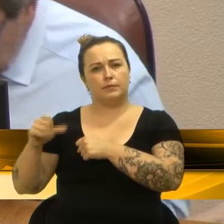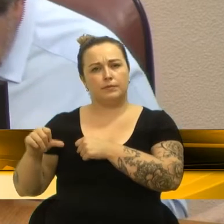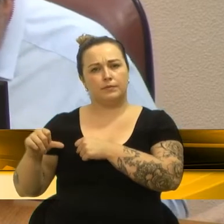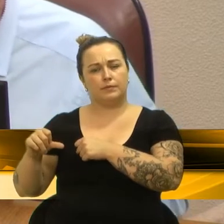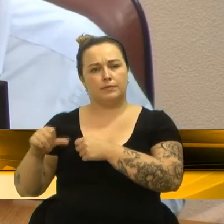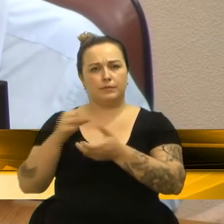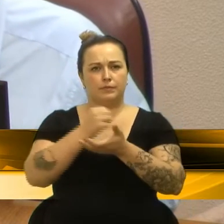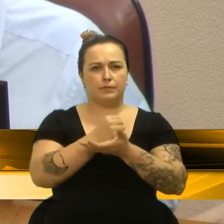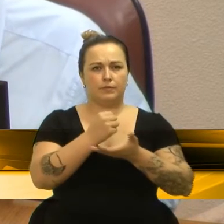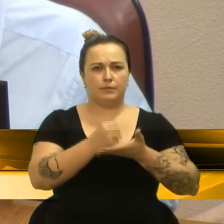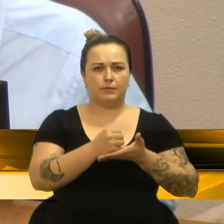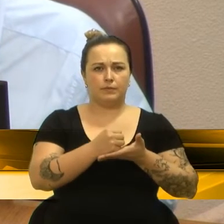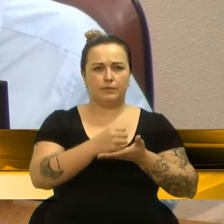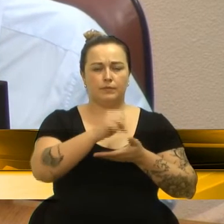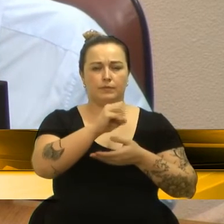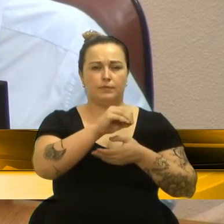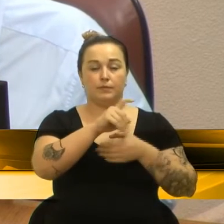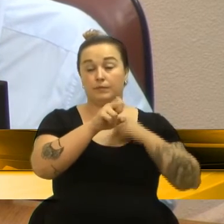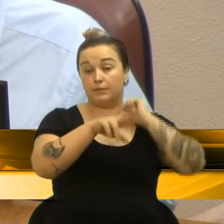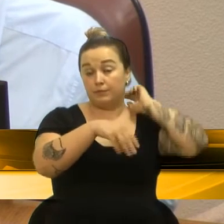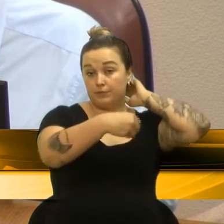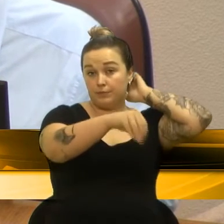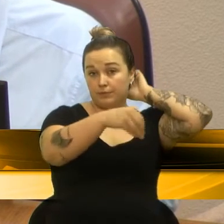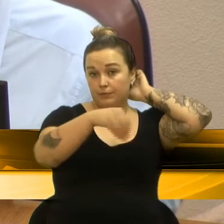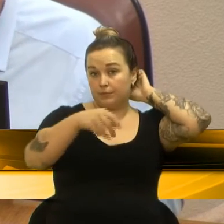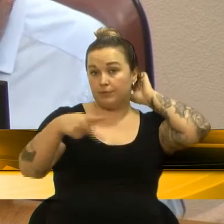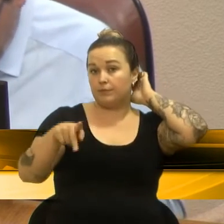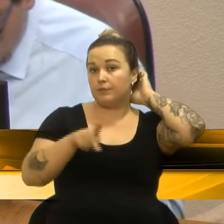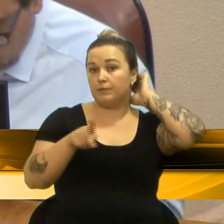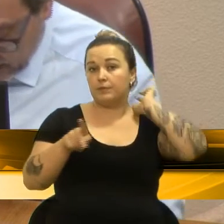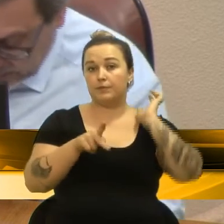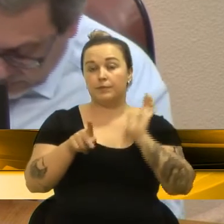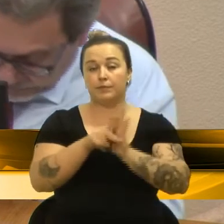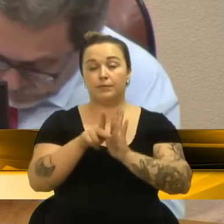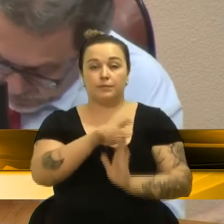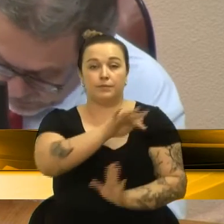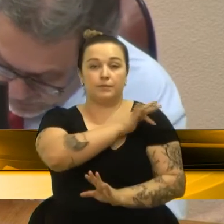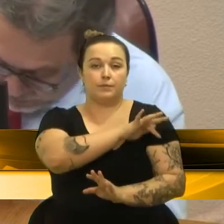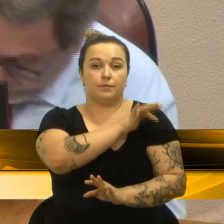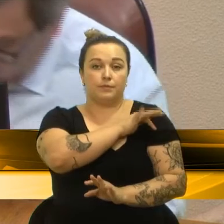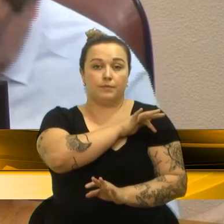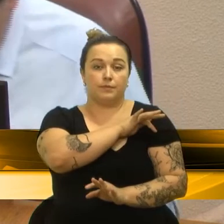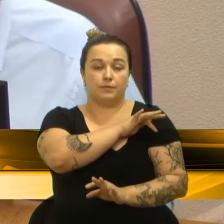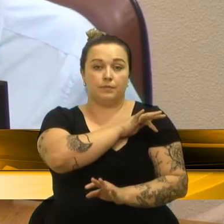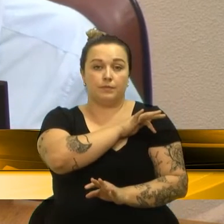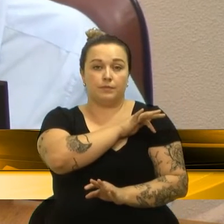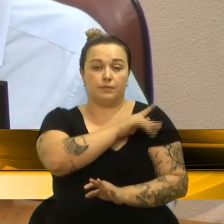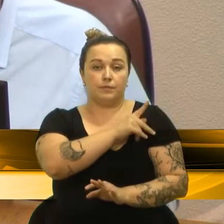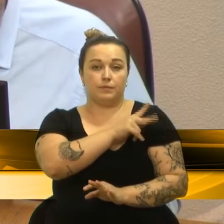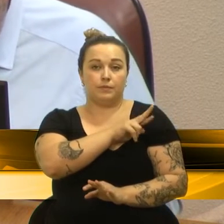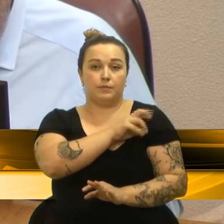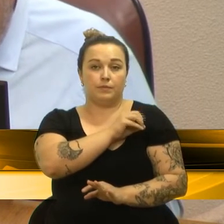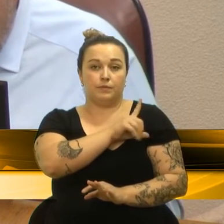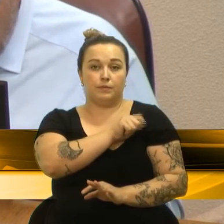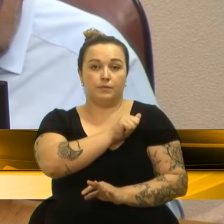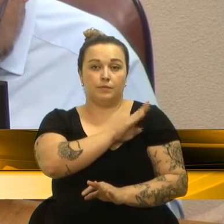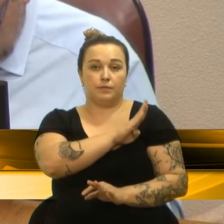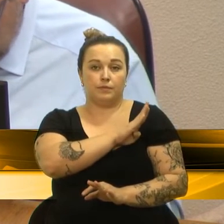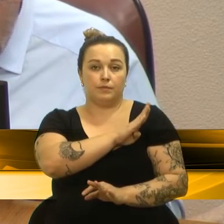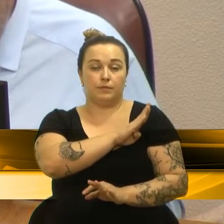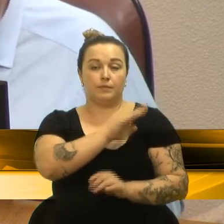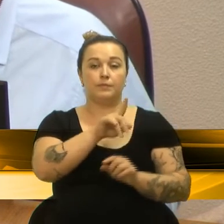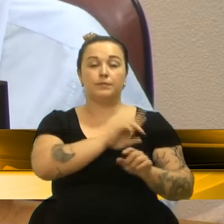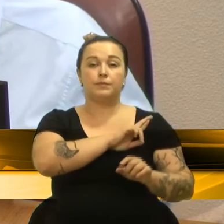Contratado, Sulab Distribuidora de Produtos e Diagnósticos Hospitalares Farmacêuticos Limitadas. Prolab Comércio e Representações